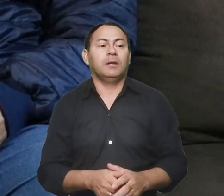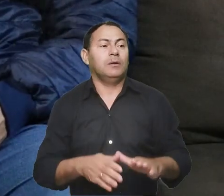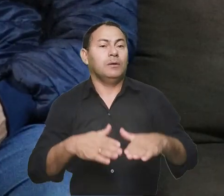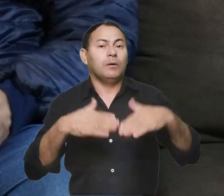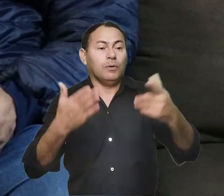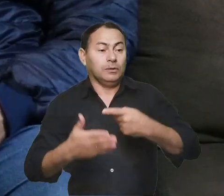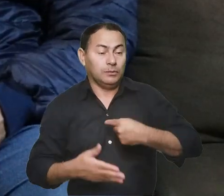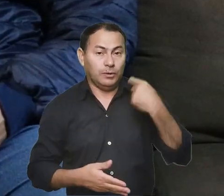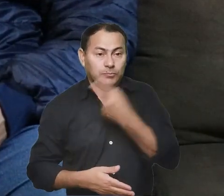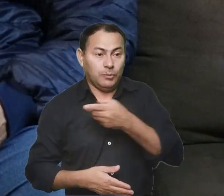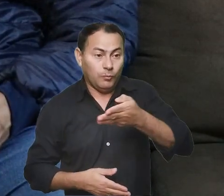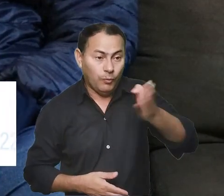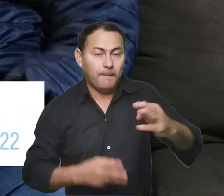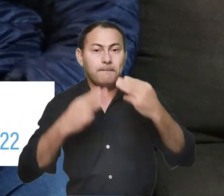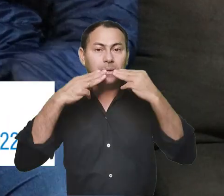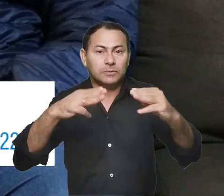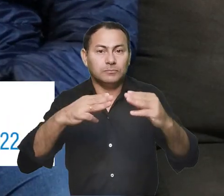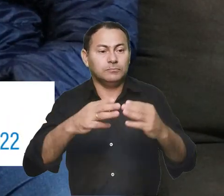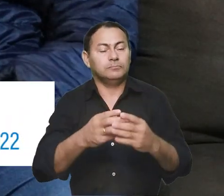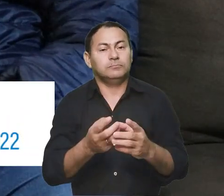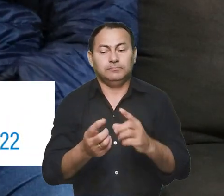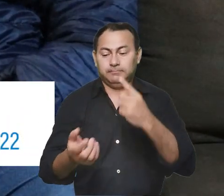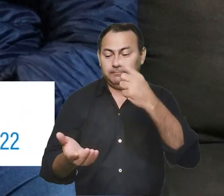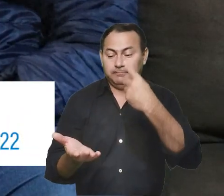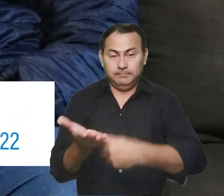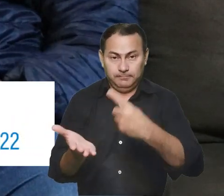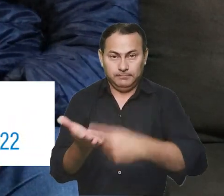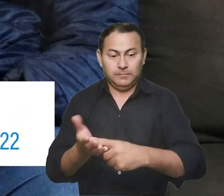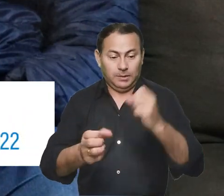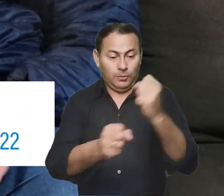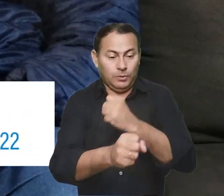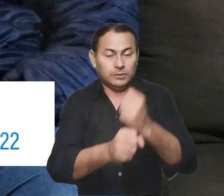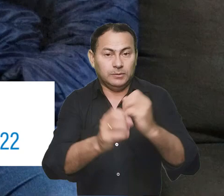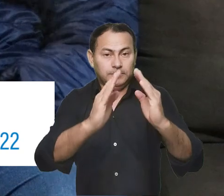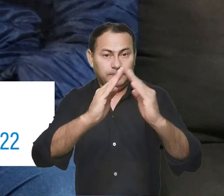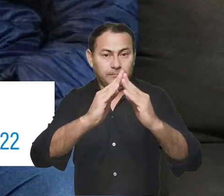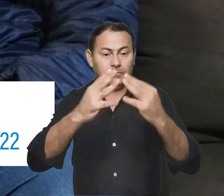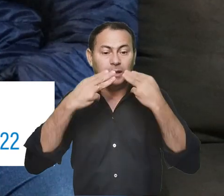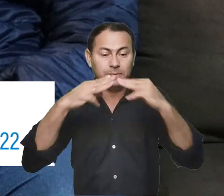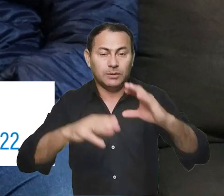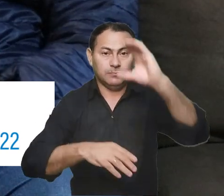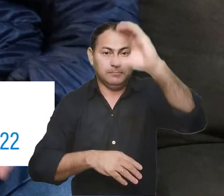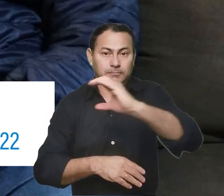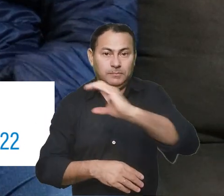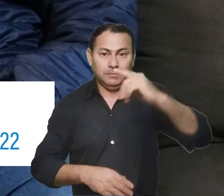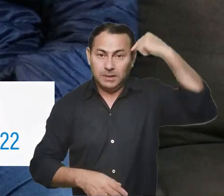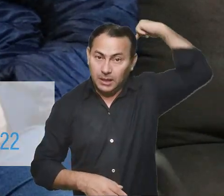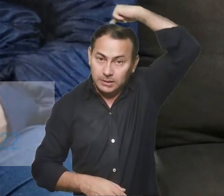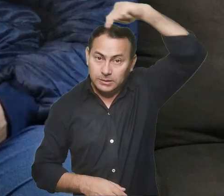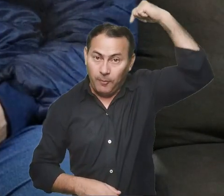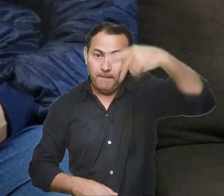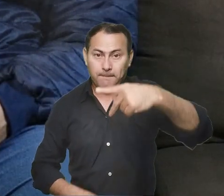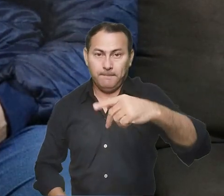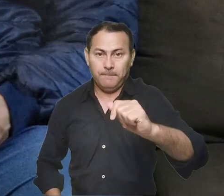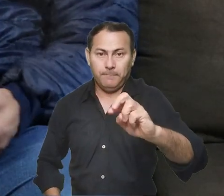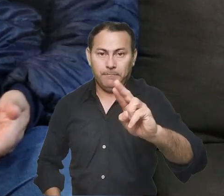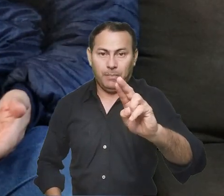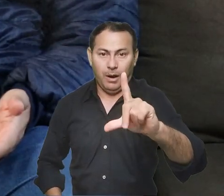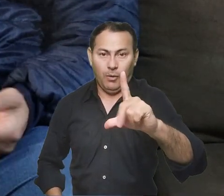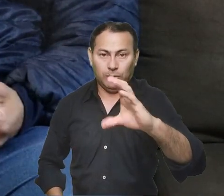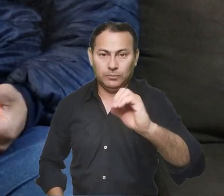Quando nós fomos para a missão, nós fomos incumbidos de construir a escola da Missão Católica de São Paulo VI.